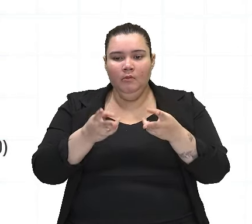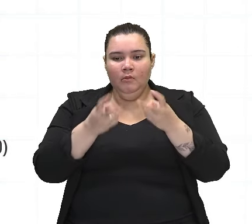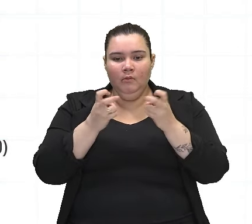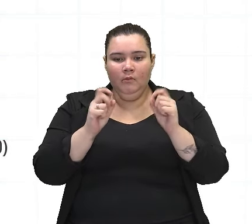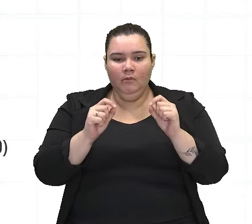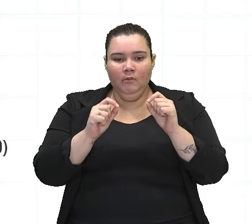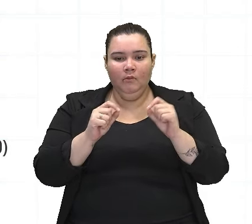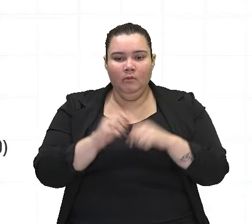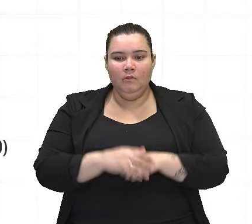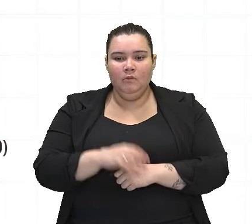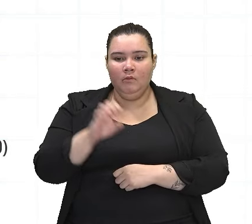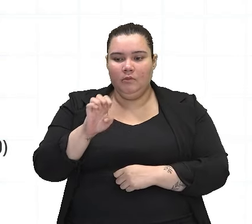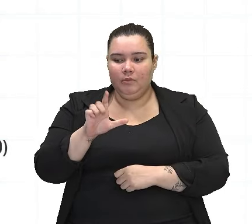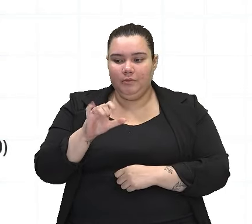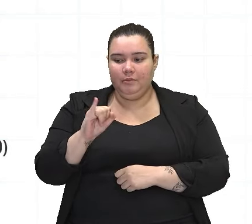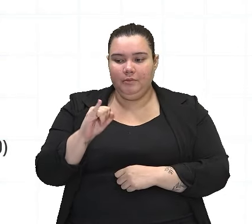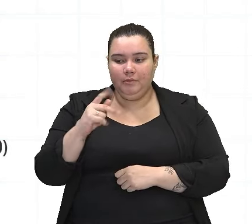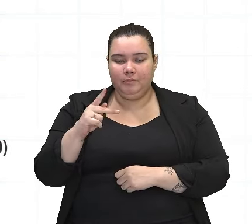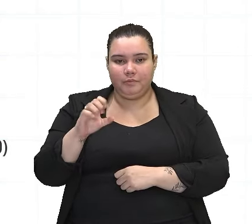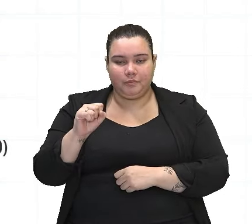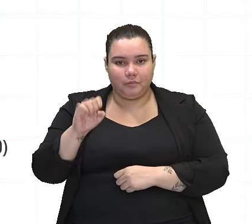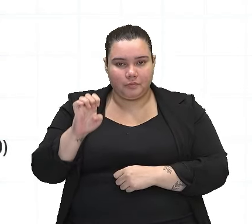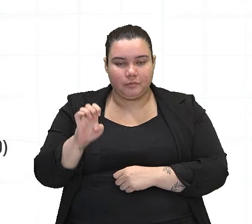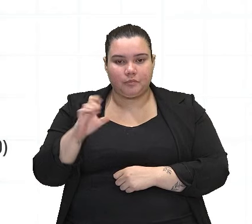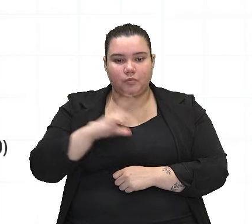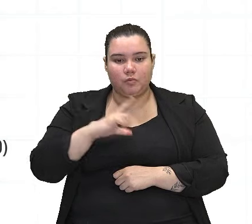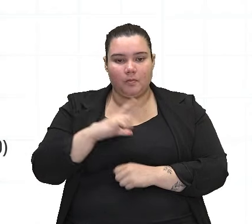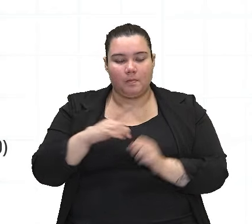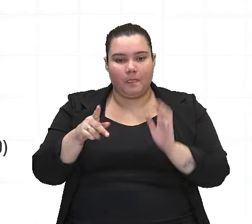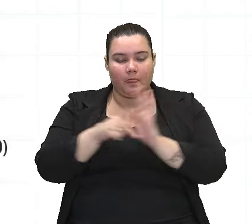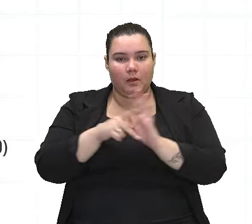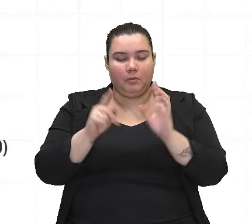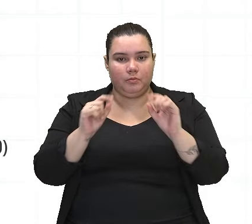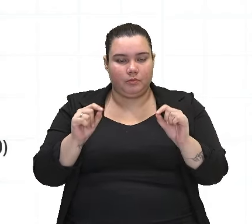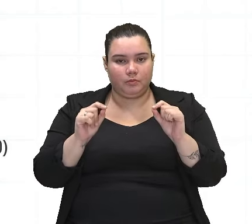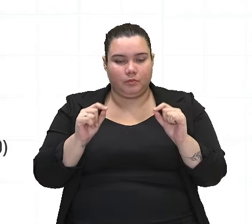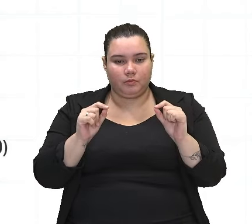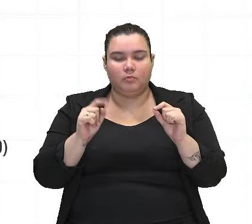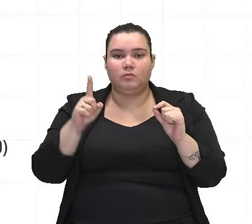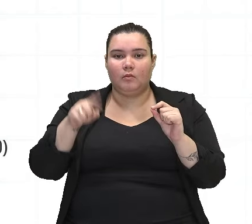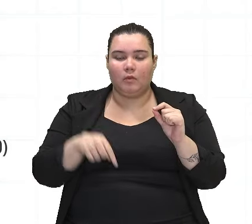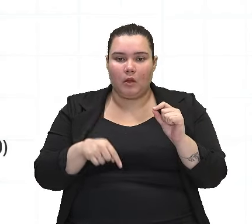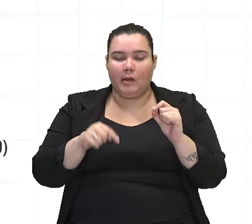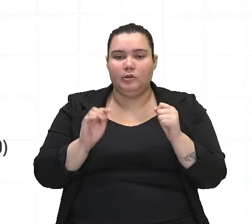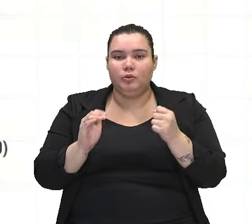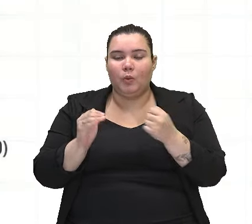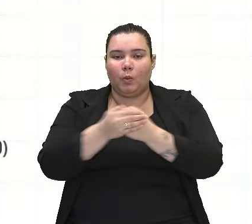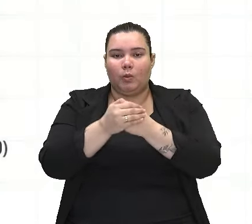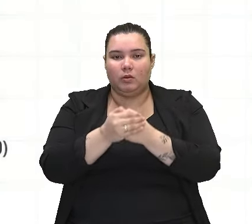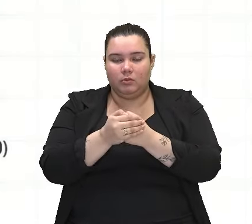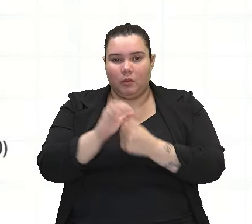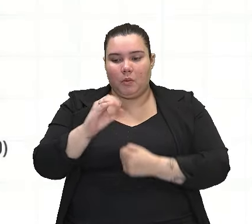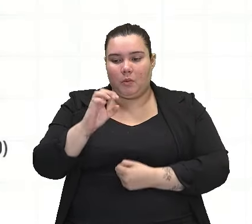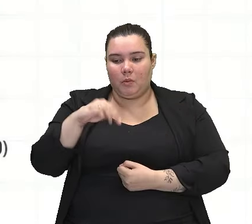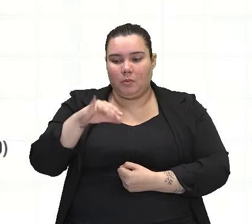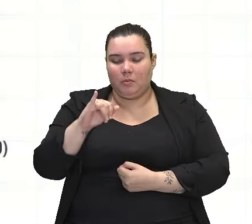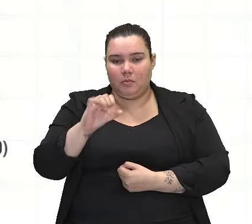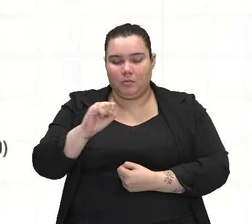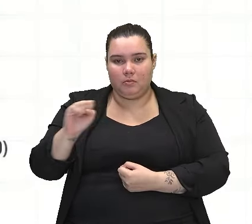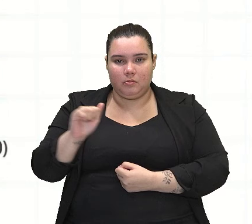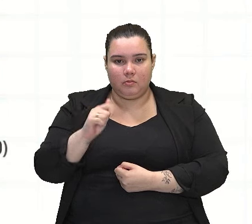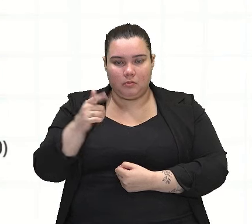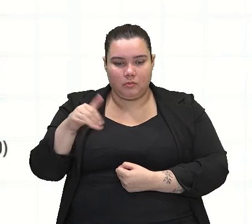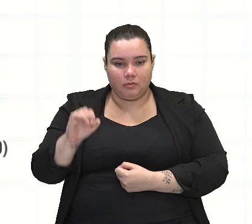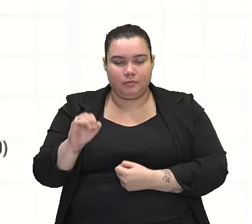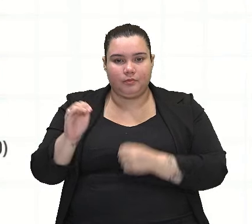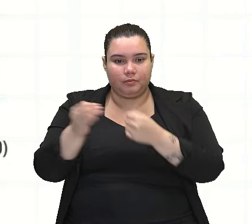elipse, gente, guardem a informação. Ela vai trabalhar exatamente com a omissão. A omissão de um termo. E